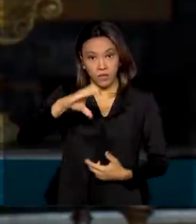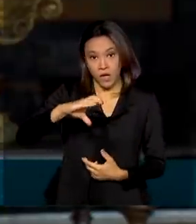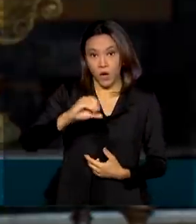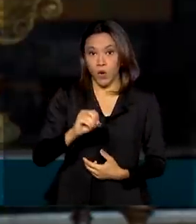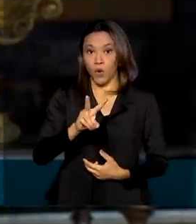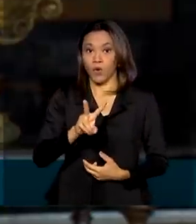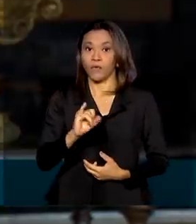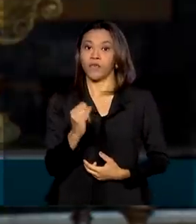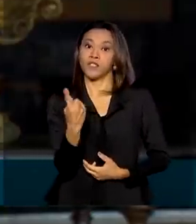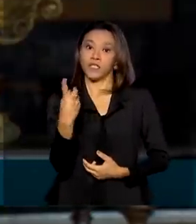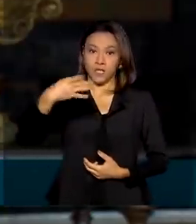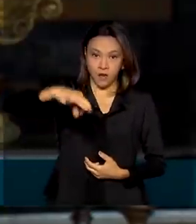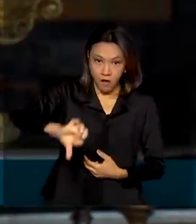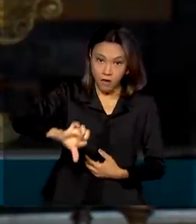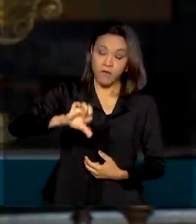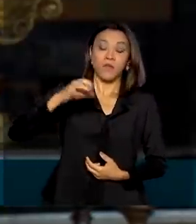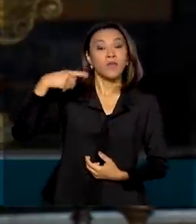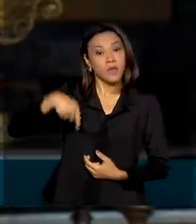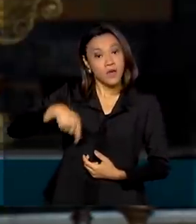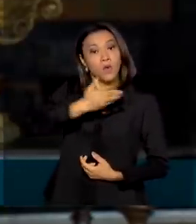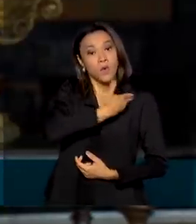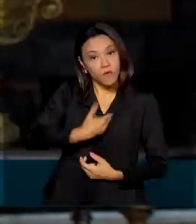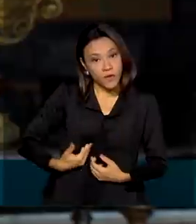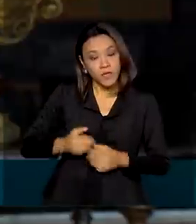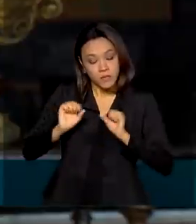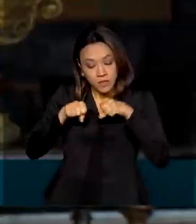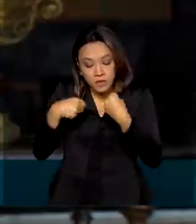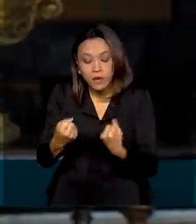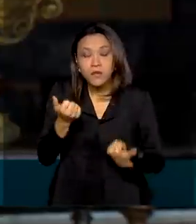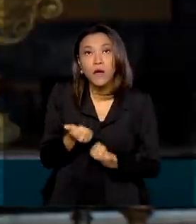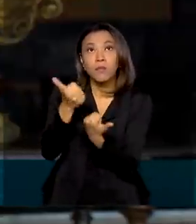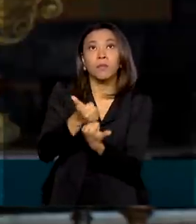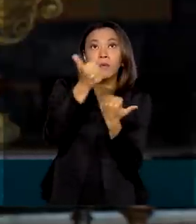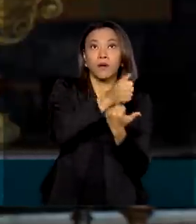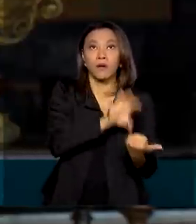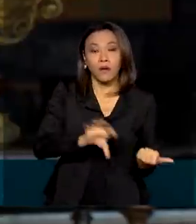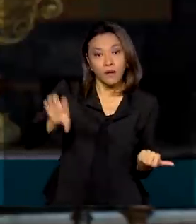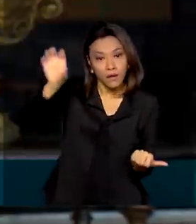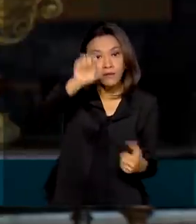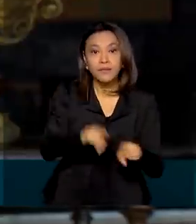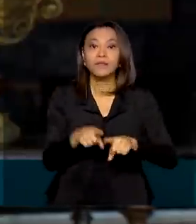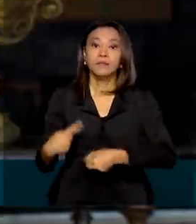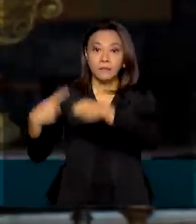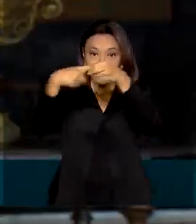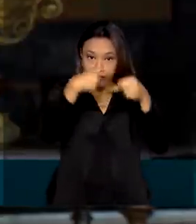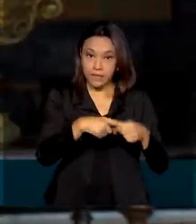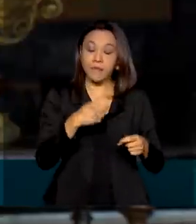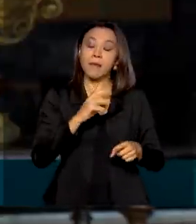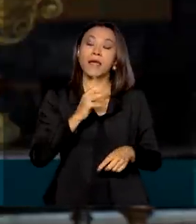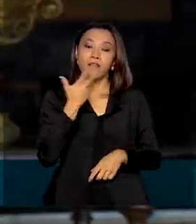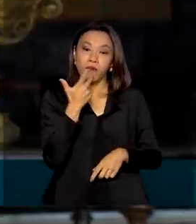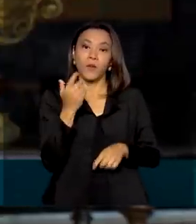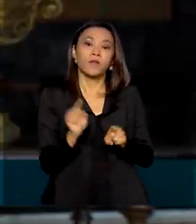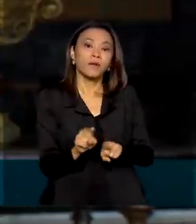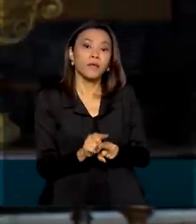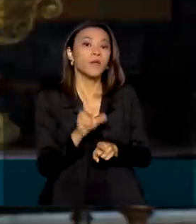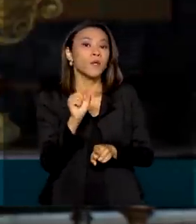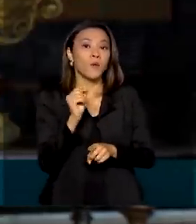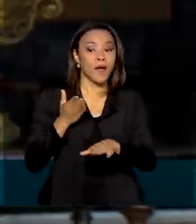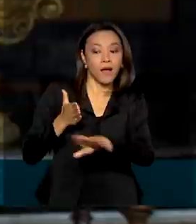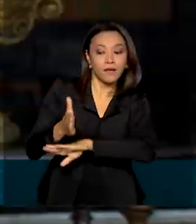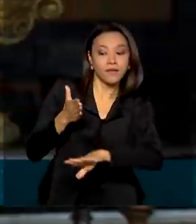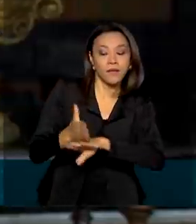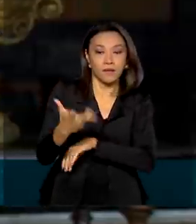disse que o governo se esforça para apoiar estados e municípios. Disse também que o acesso às vacinas